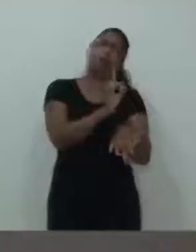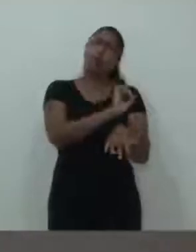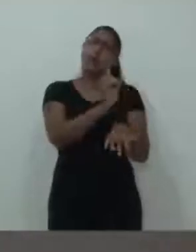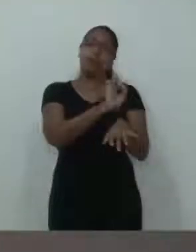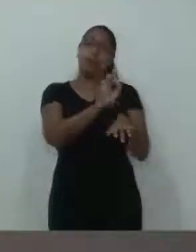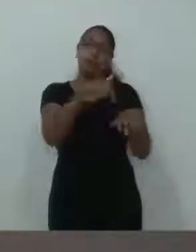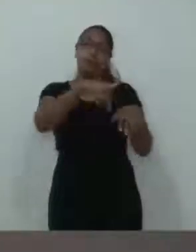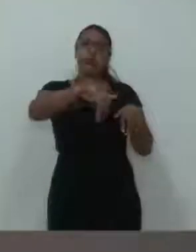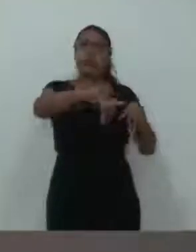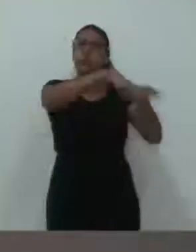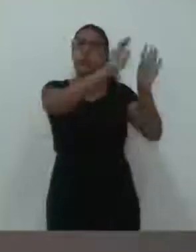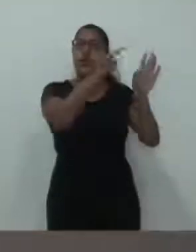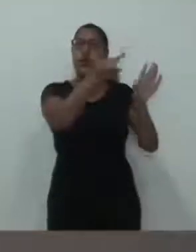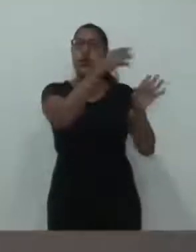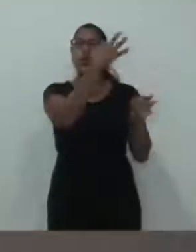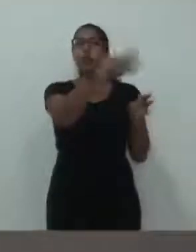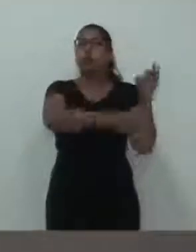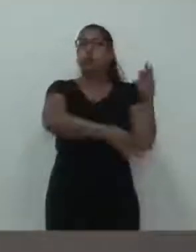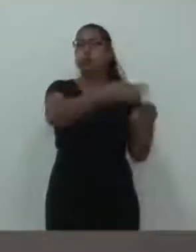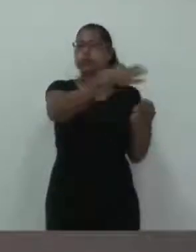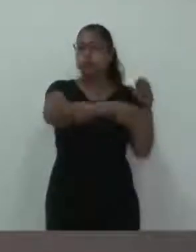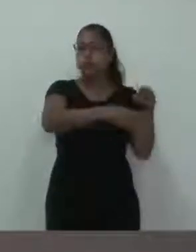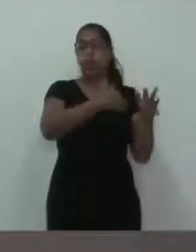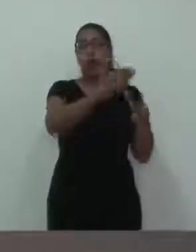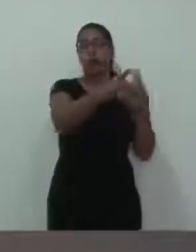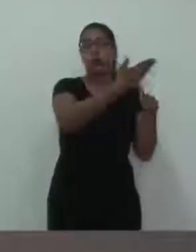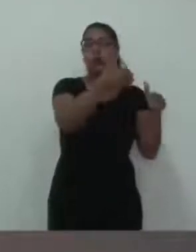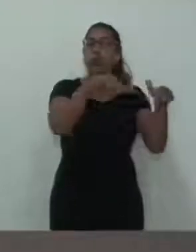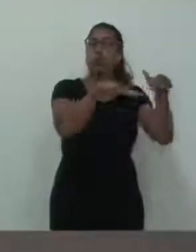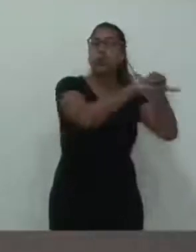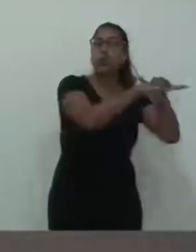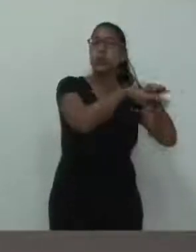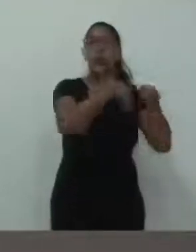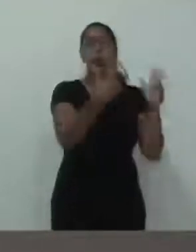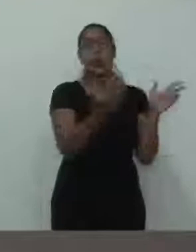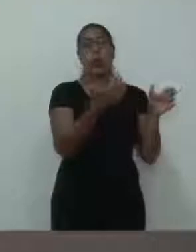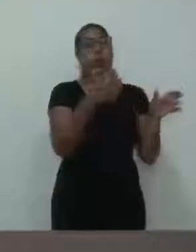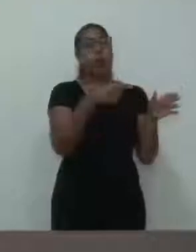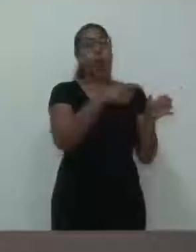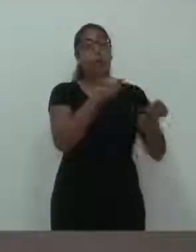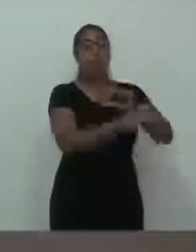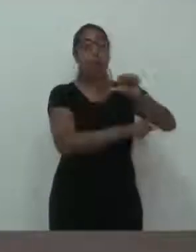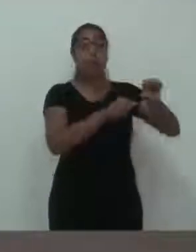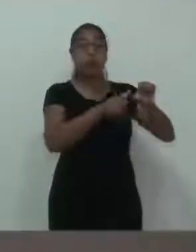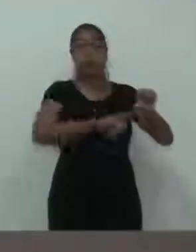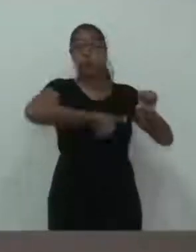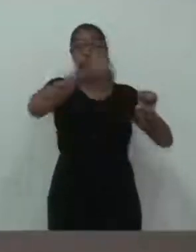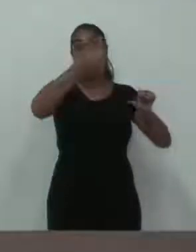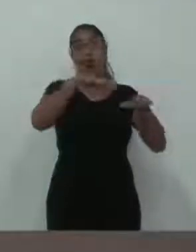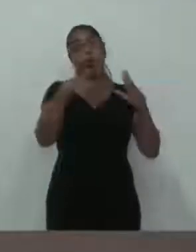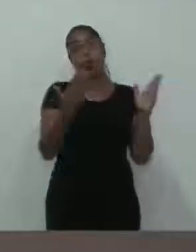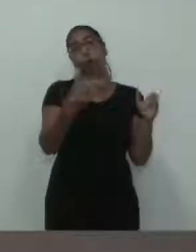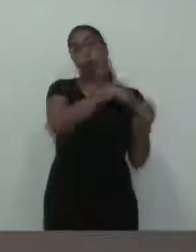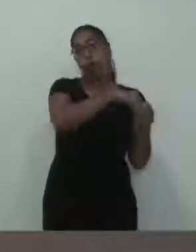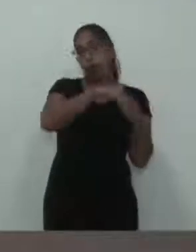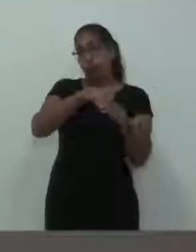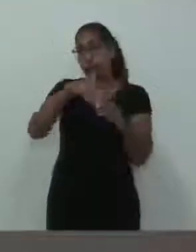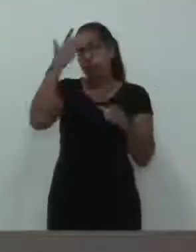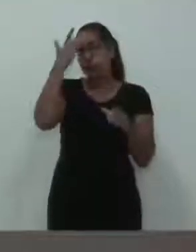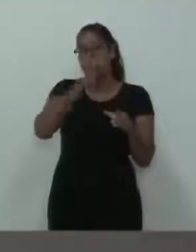algum momento ele deve ser ou arquivado, ou retirado, ou melhorado, ou será votado nessa casa.